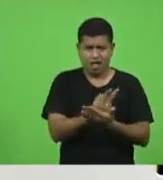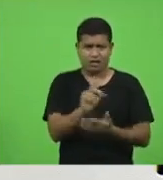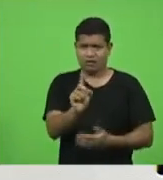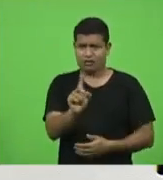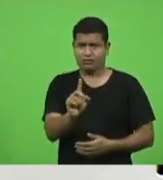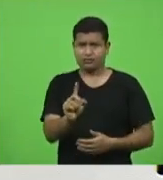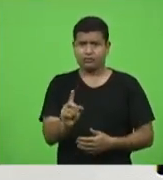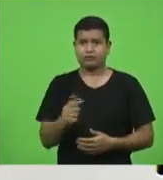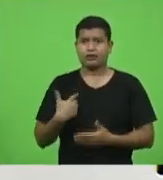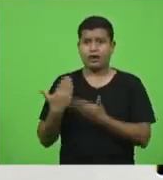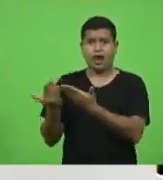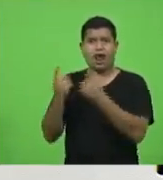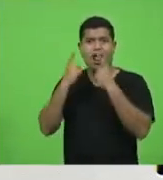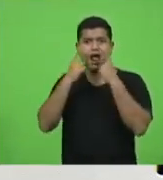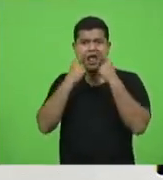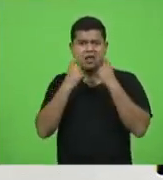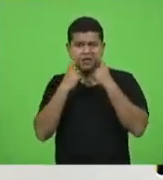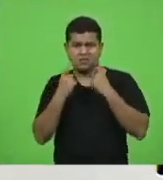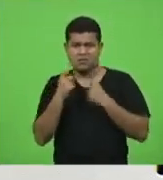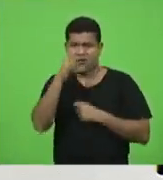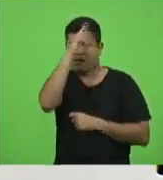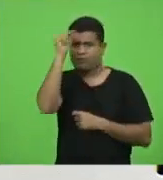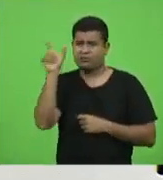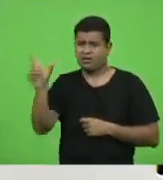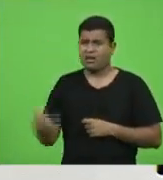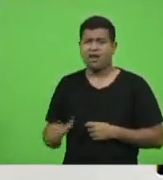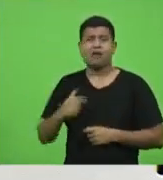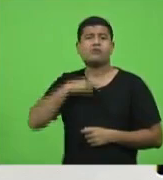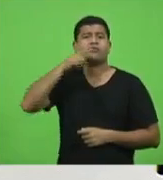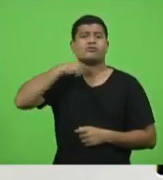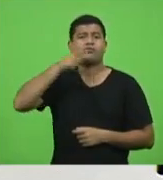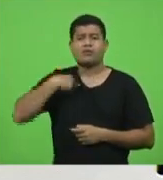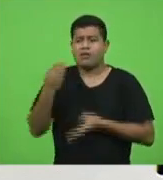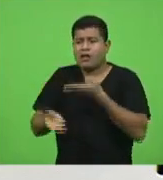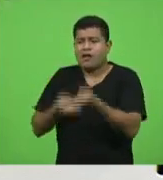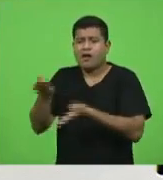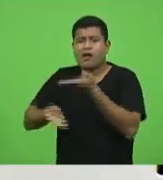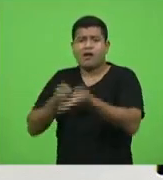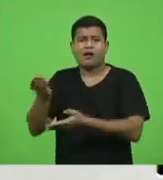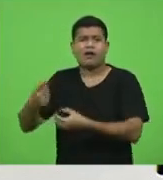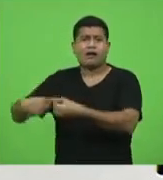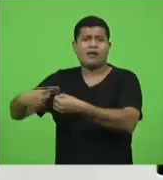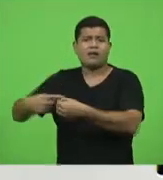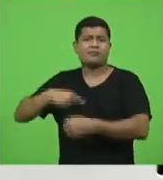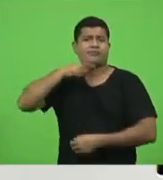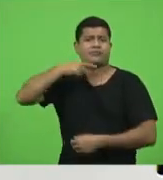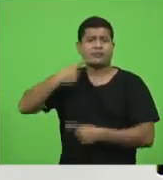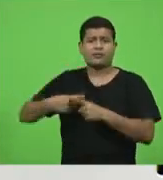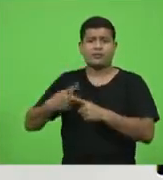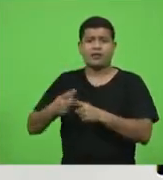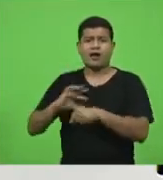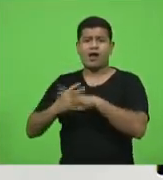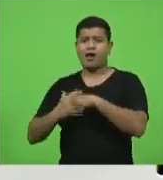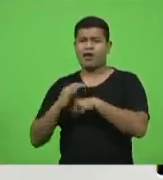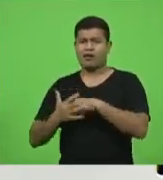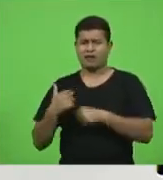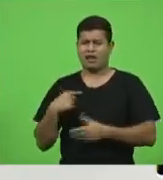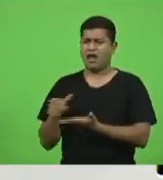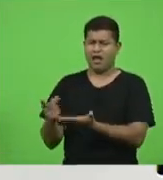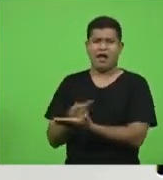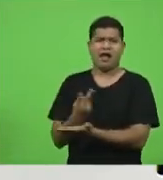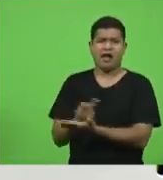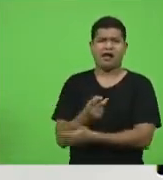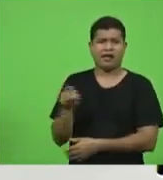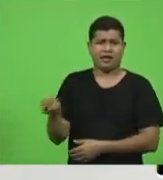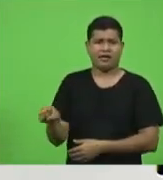Catarina é um prefeito chorando dizendo eu não posso mais tratar os meus munícipes aí isso arranha comprar respirador